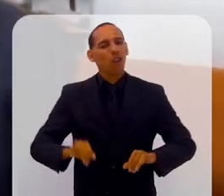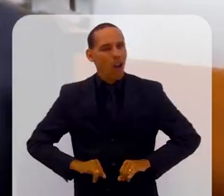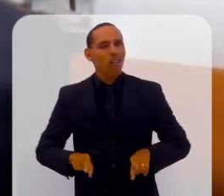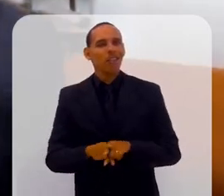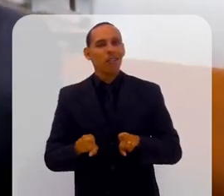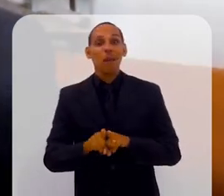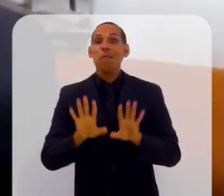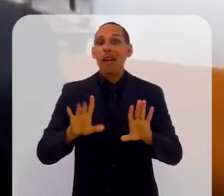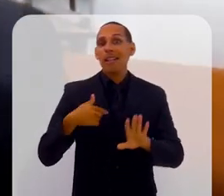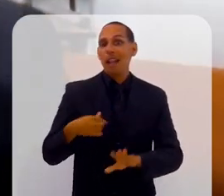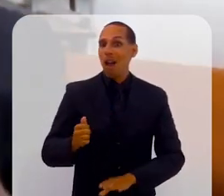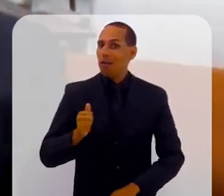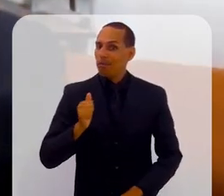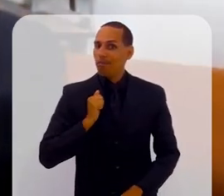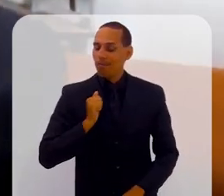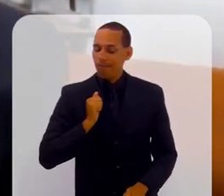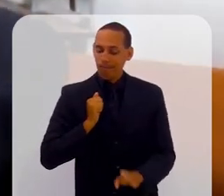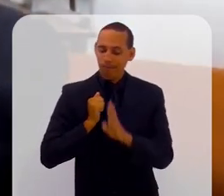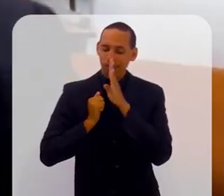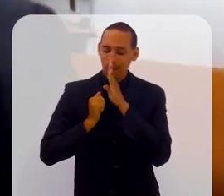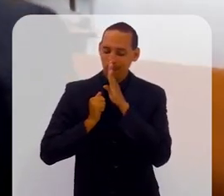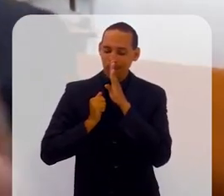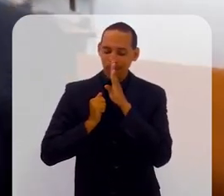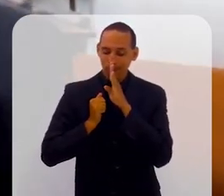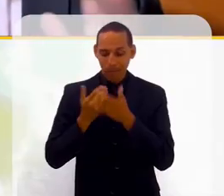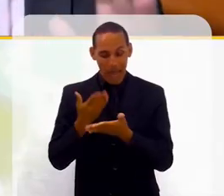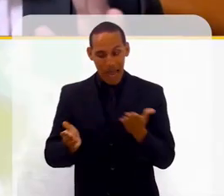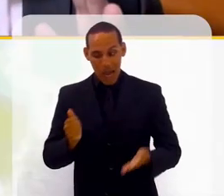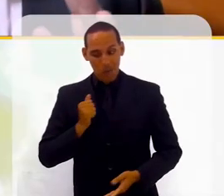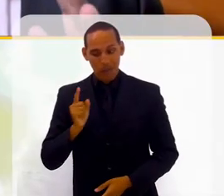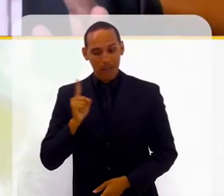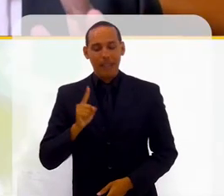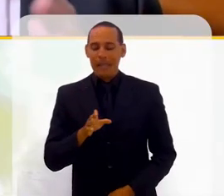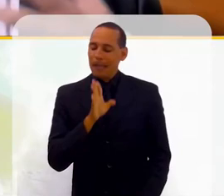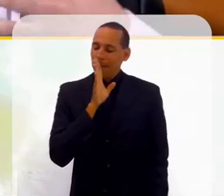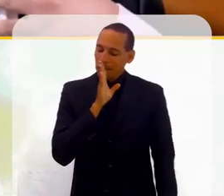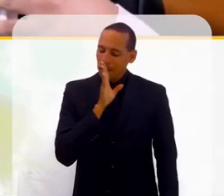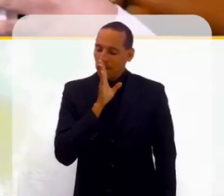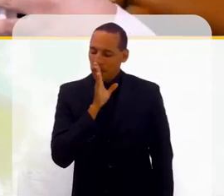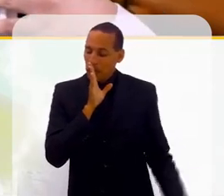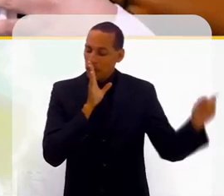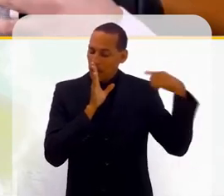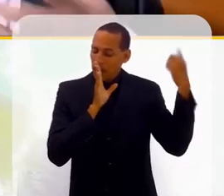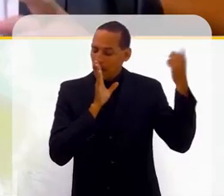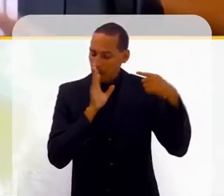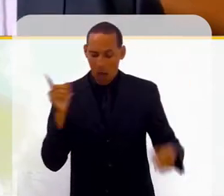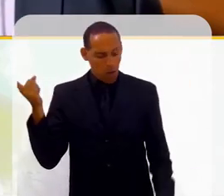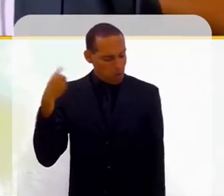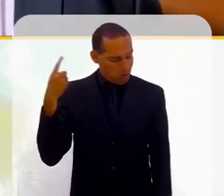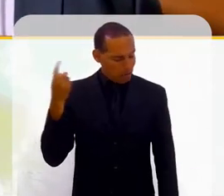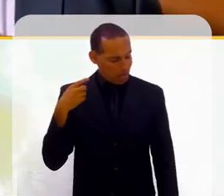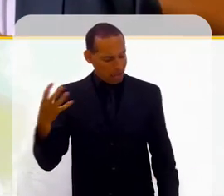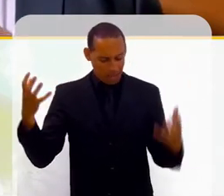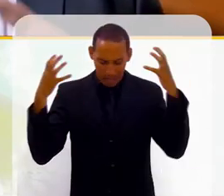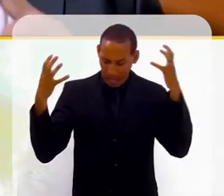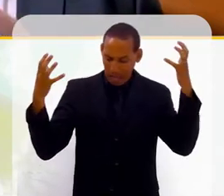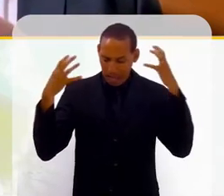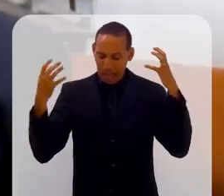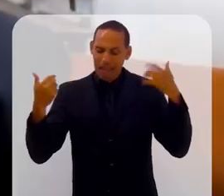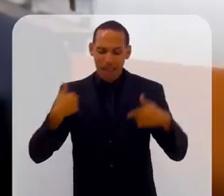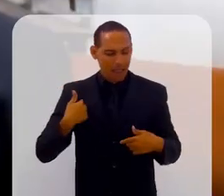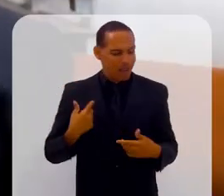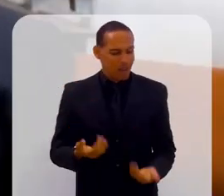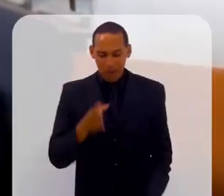eu era bolsista, eu tinha que engolir ali o processo, não podia reclamar muito, né? Essa era a visão que eu tinha. Pô, eu já estudo aqui de